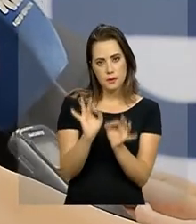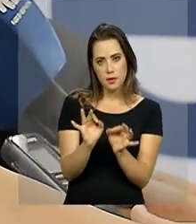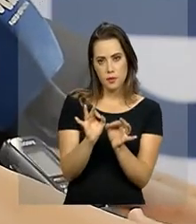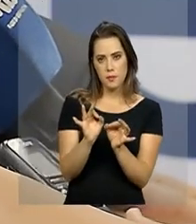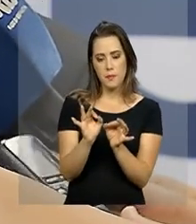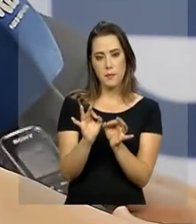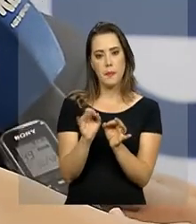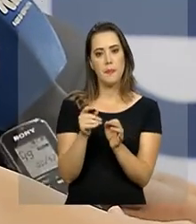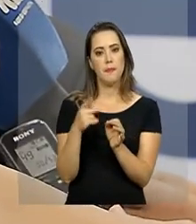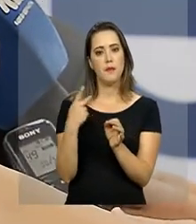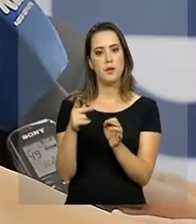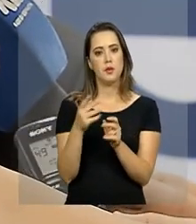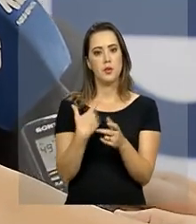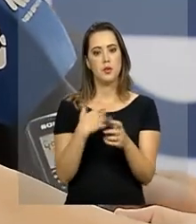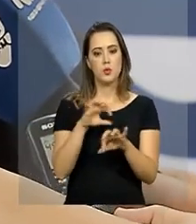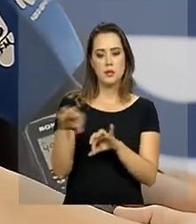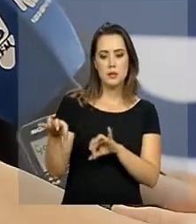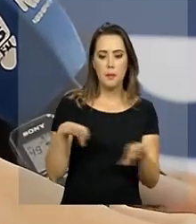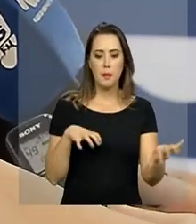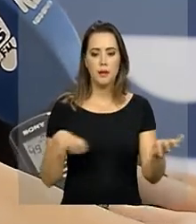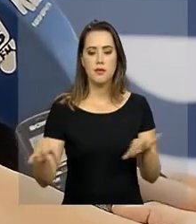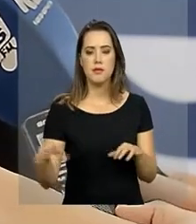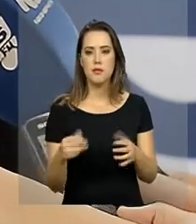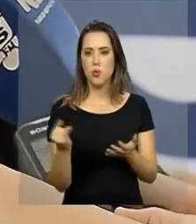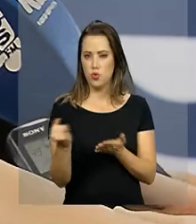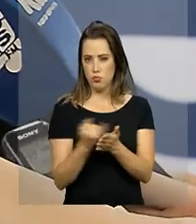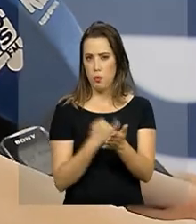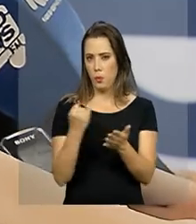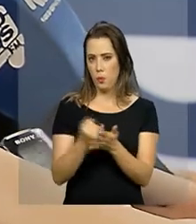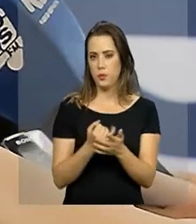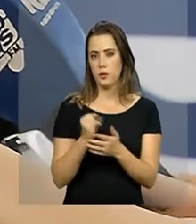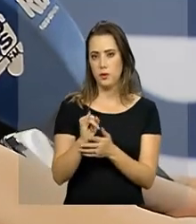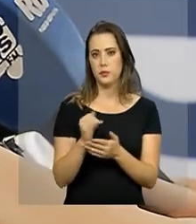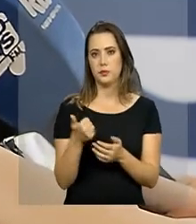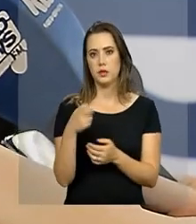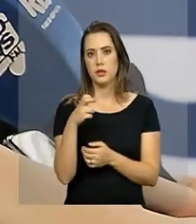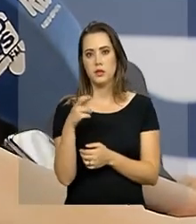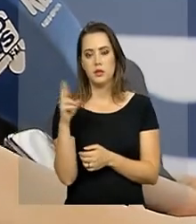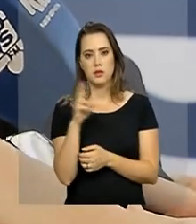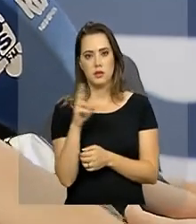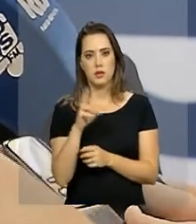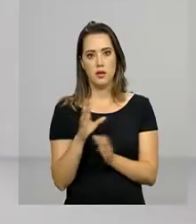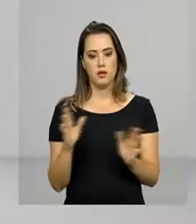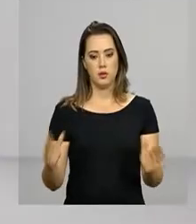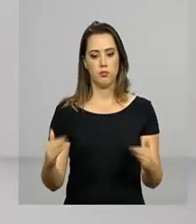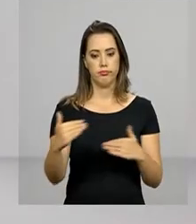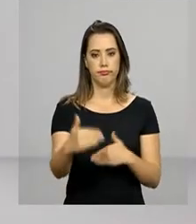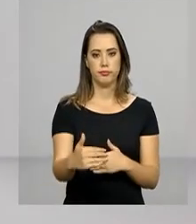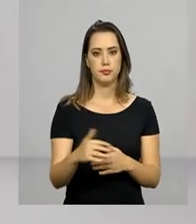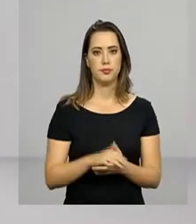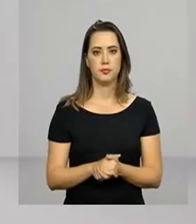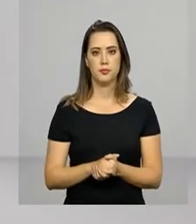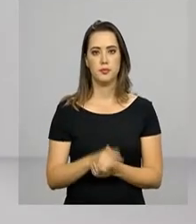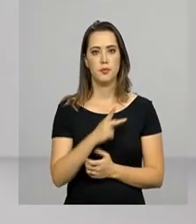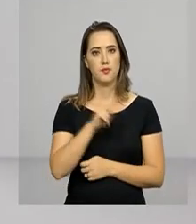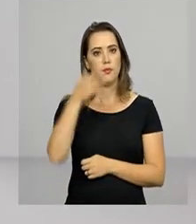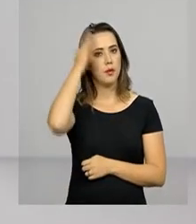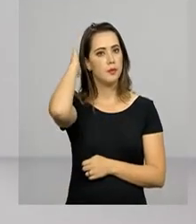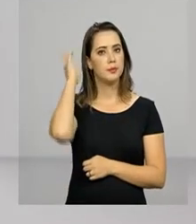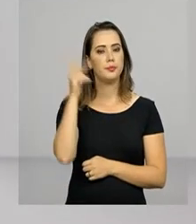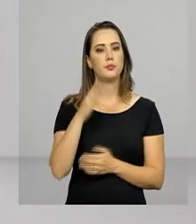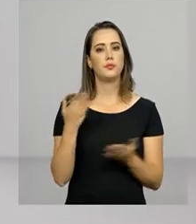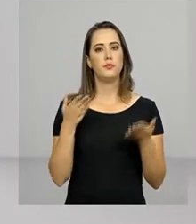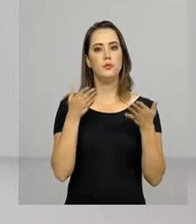a sua triagem, sua avaliação. Os R$ 15,00 é por embalagem. O presidente Michel